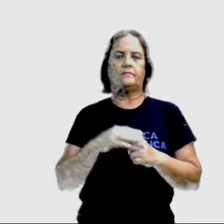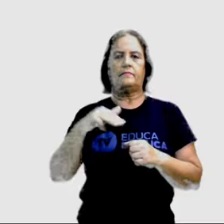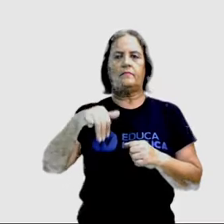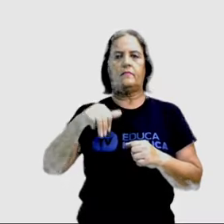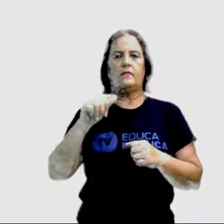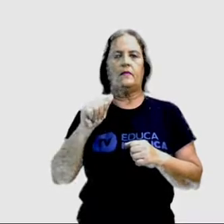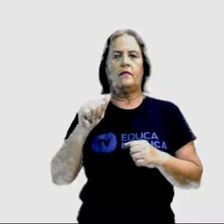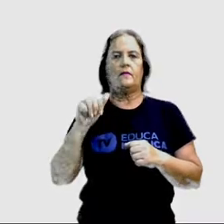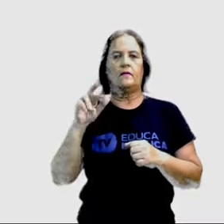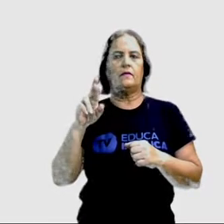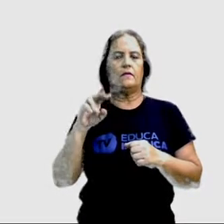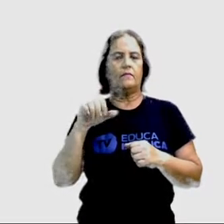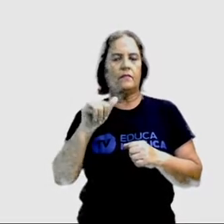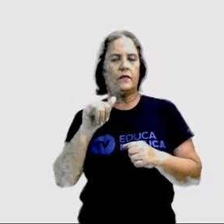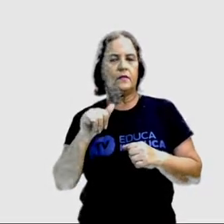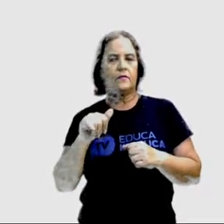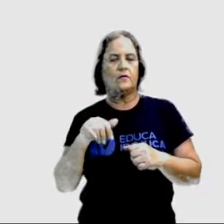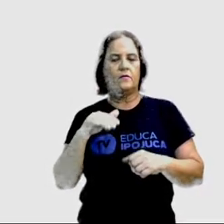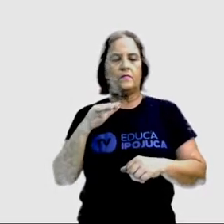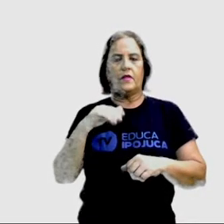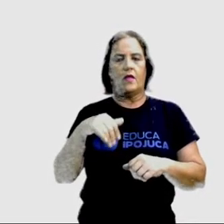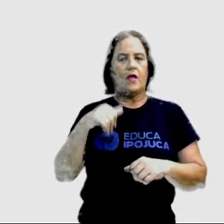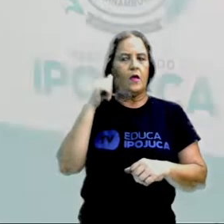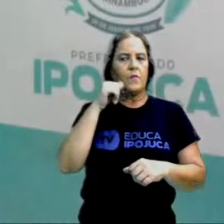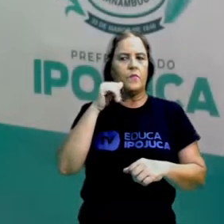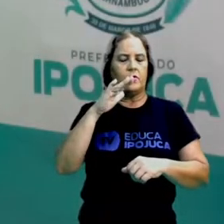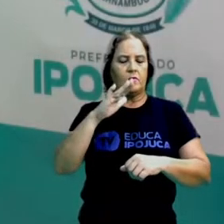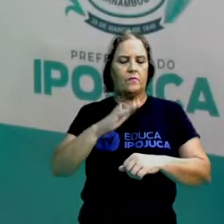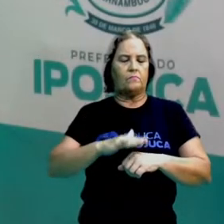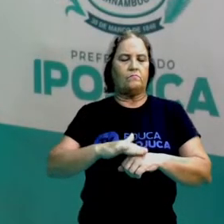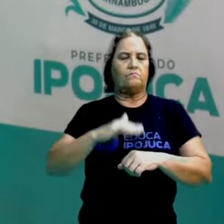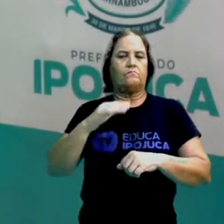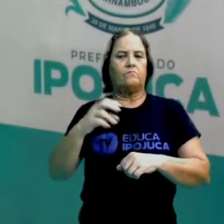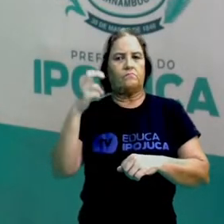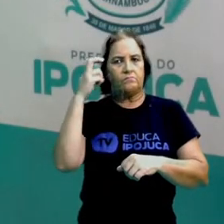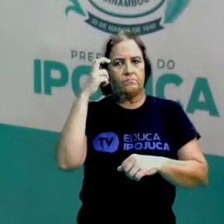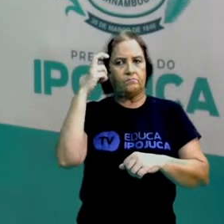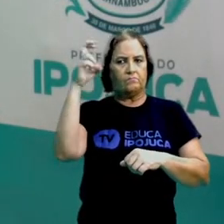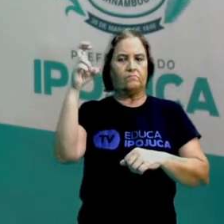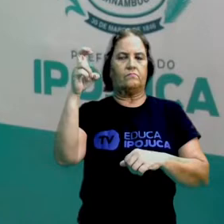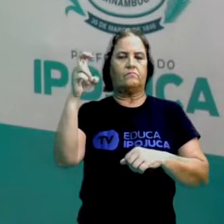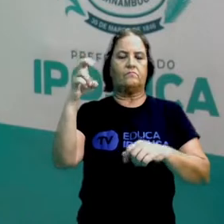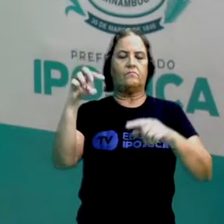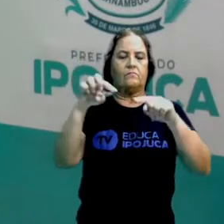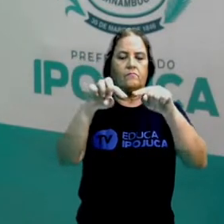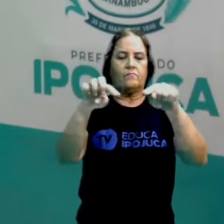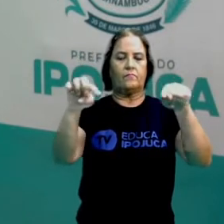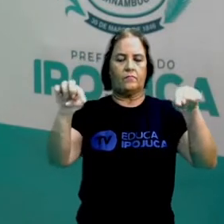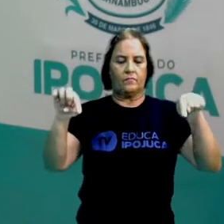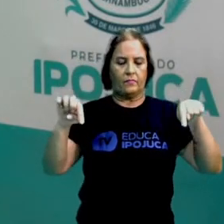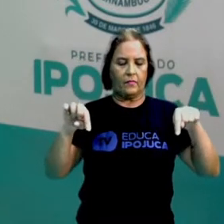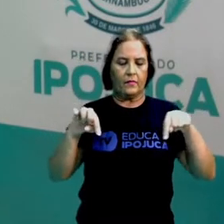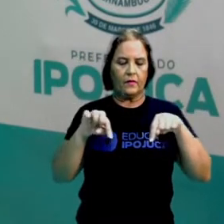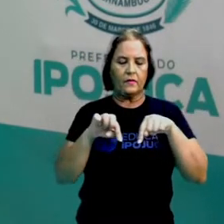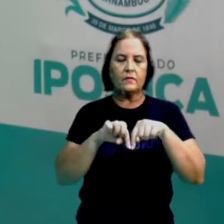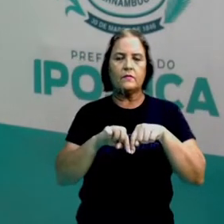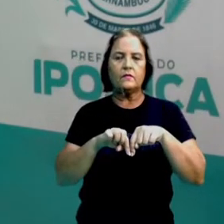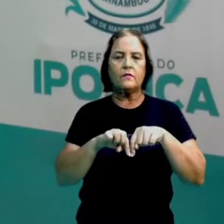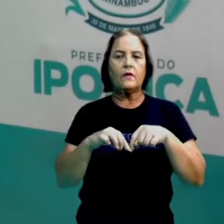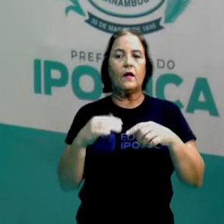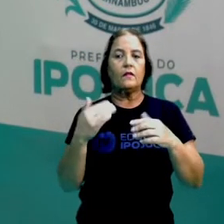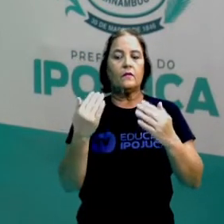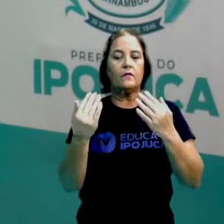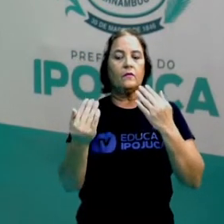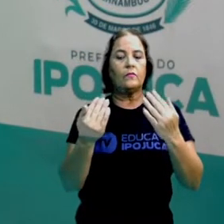Mary é a garota mais inteligente da nossa sala. Então, percebam que eu estou comparando Mary com todo o grupo,